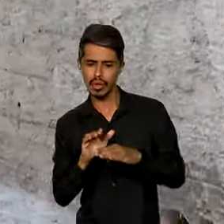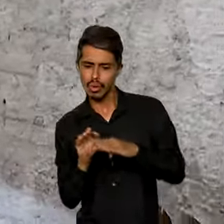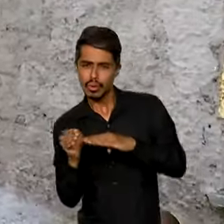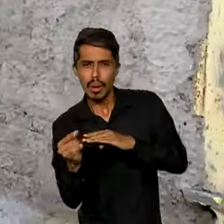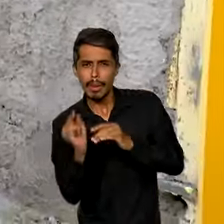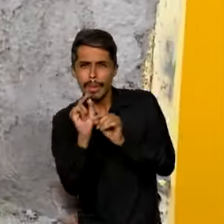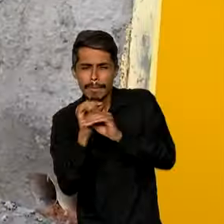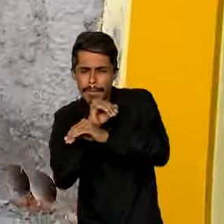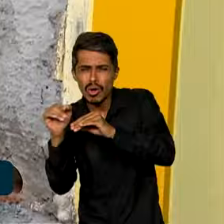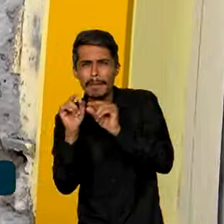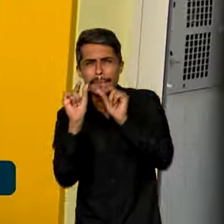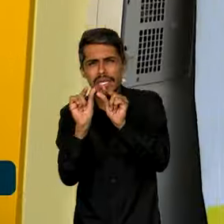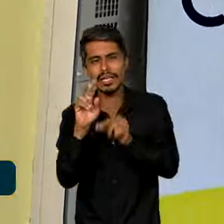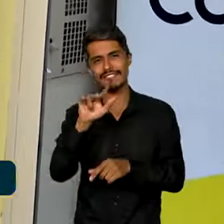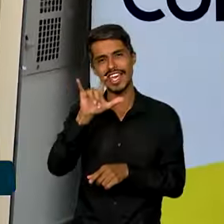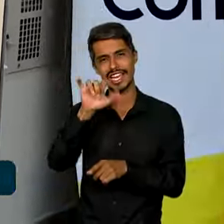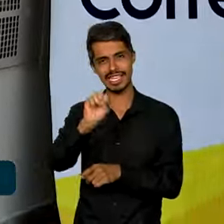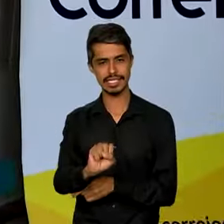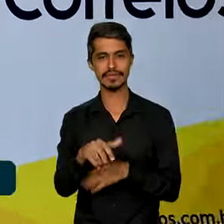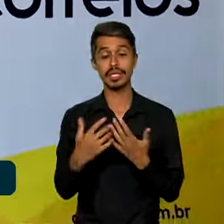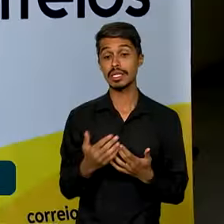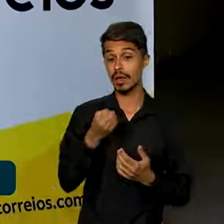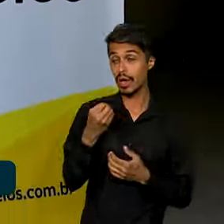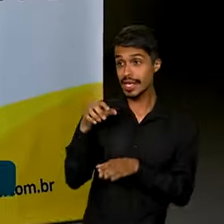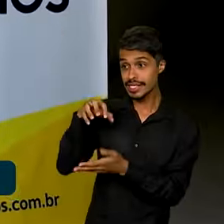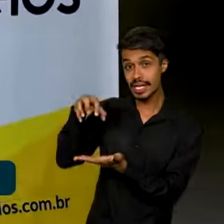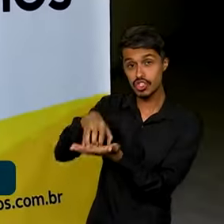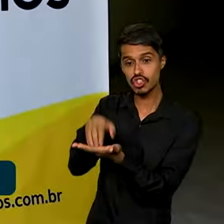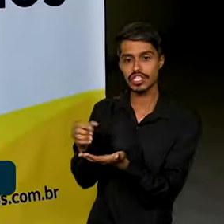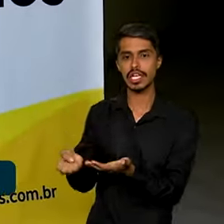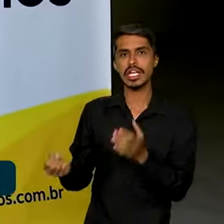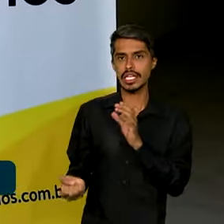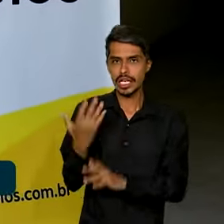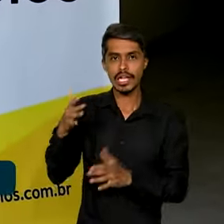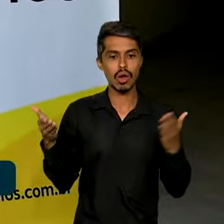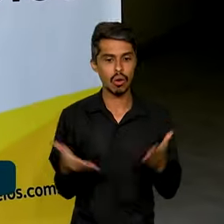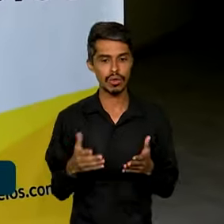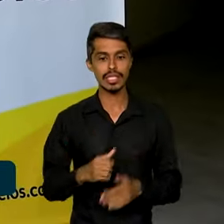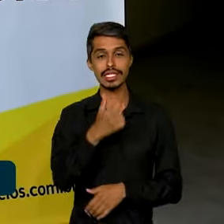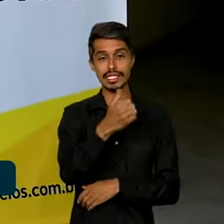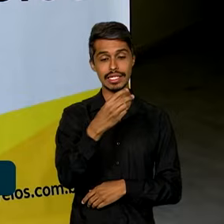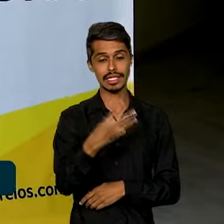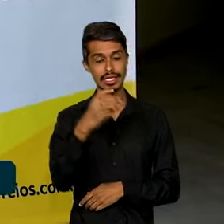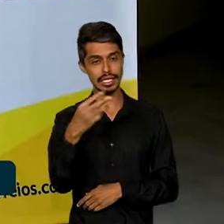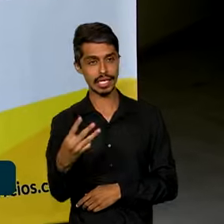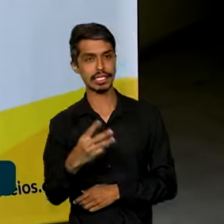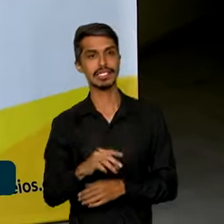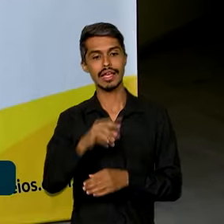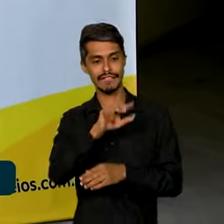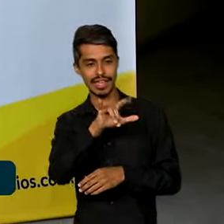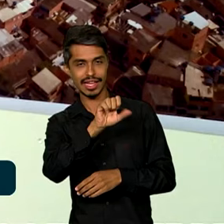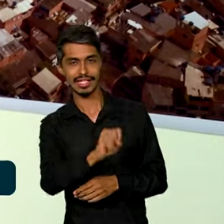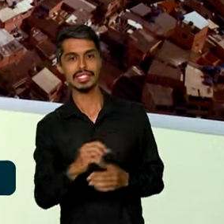são as vielas. A novidade aqui é que além desta agência que foi inaugurada hoje, 173 vielas ganharam